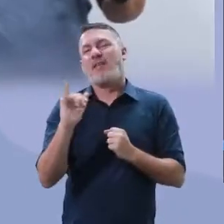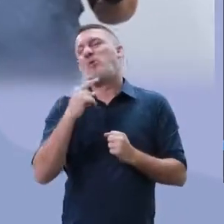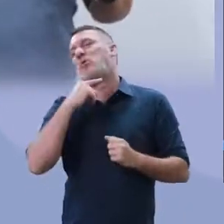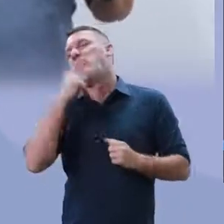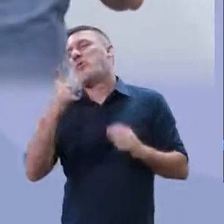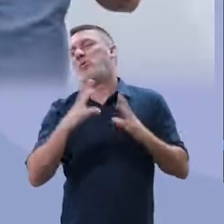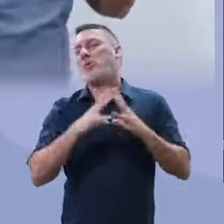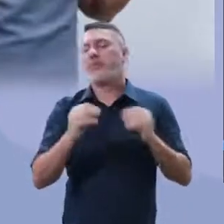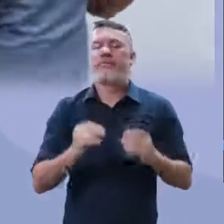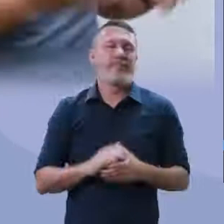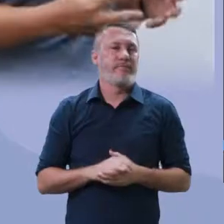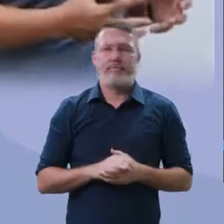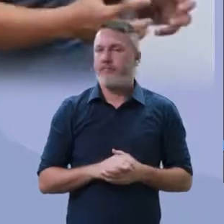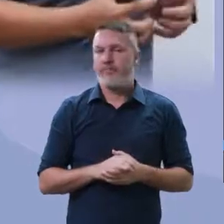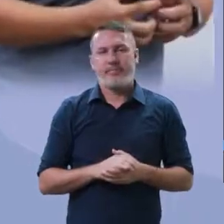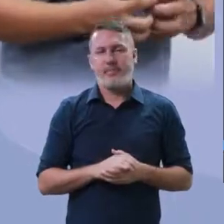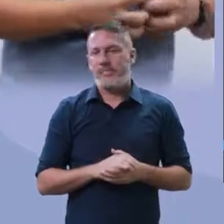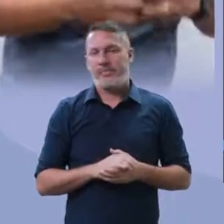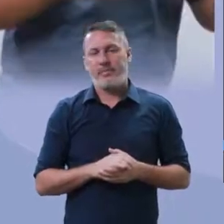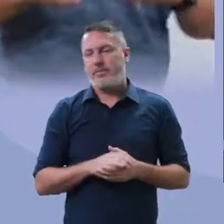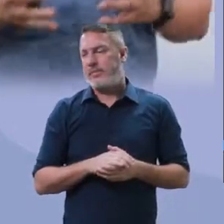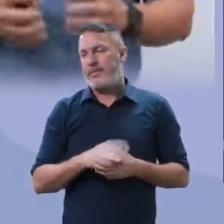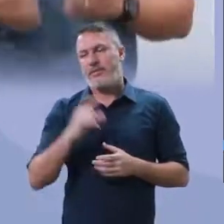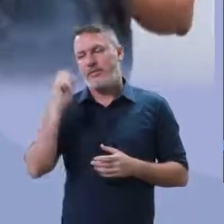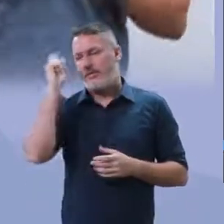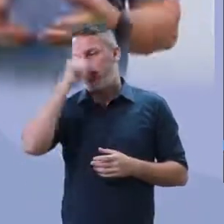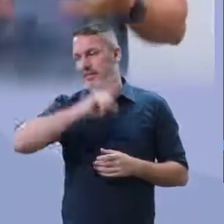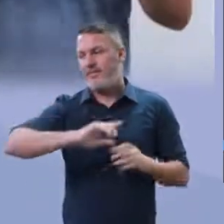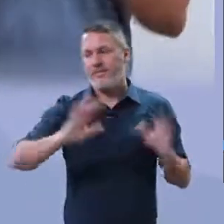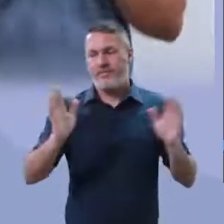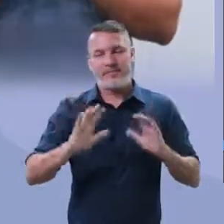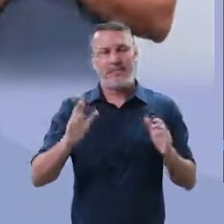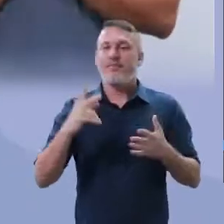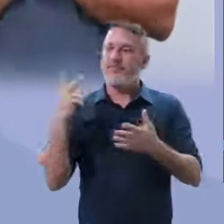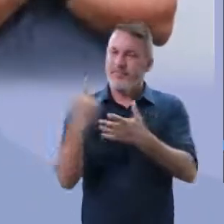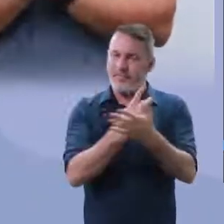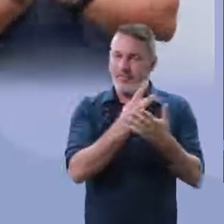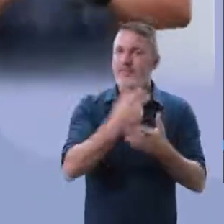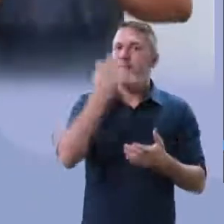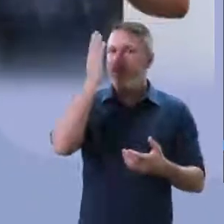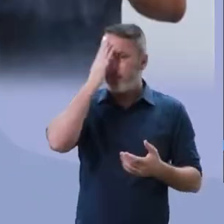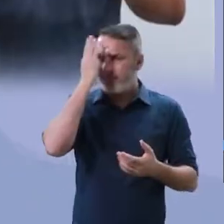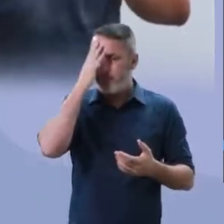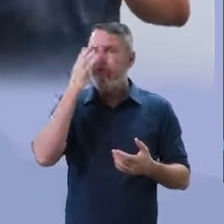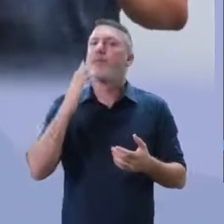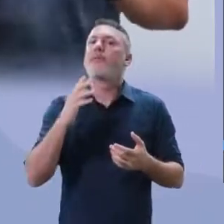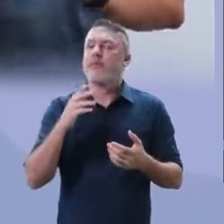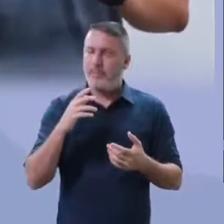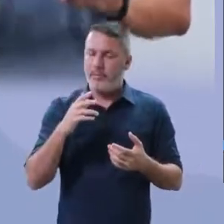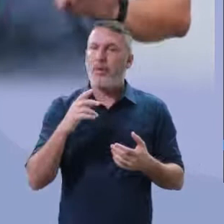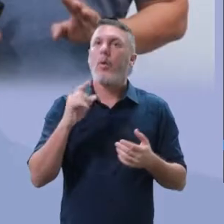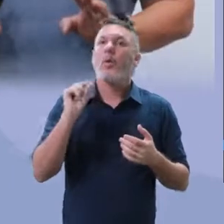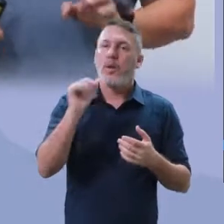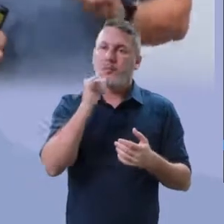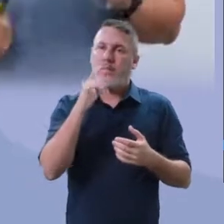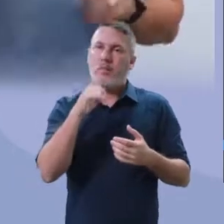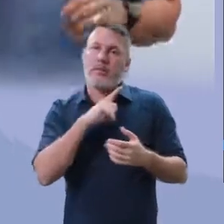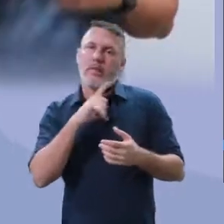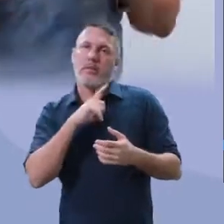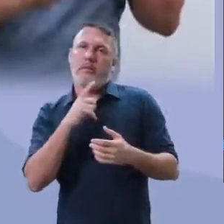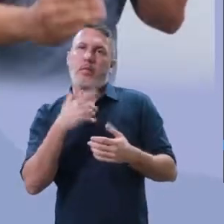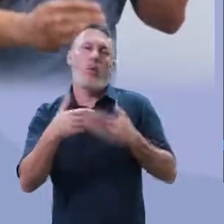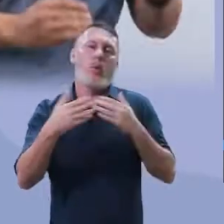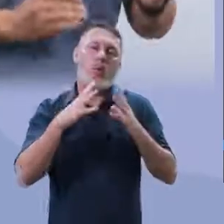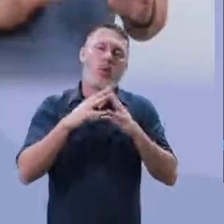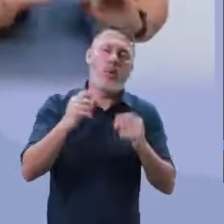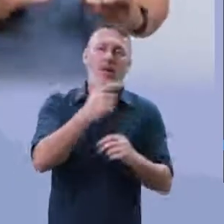fácil. Ah, descobrimos a vacina, tomara logo que essa vacina chegue até nós. Descobrimos, beleza. Acabou, não. Os